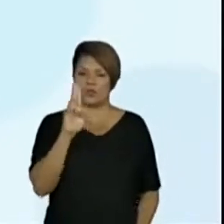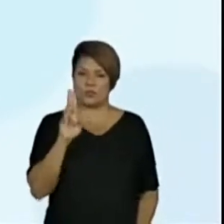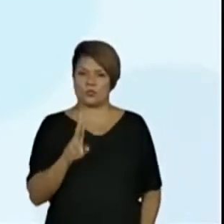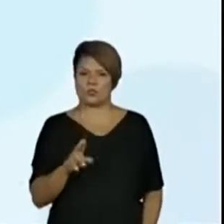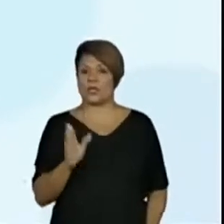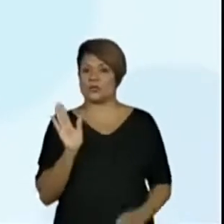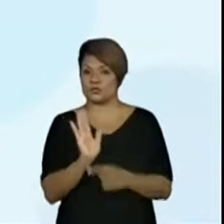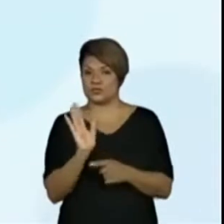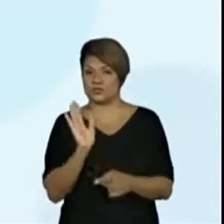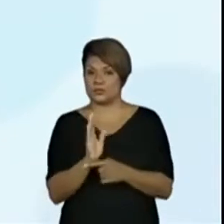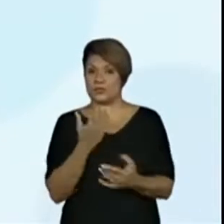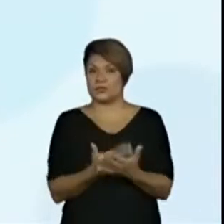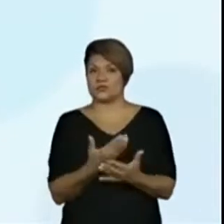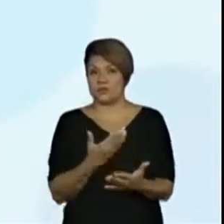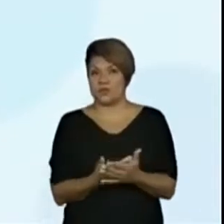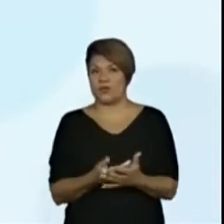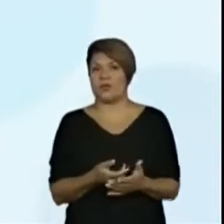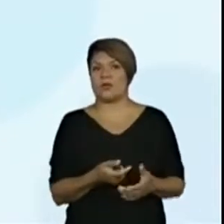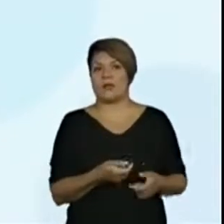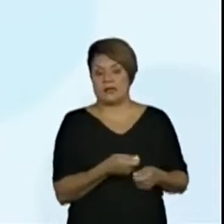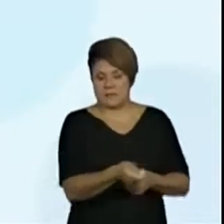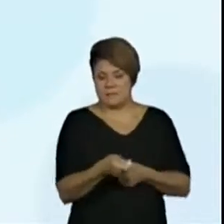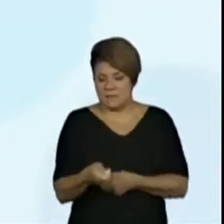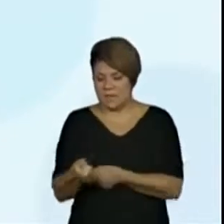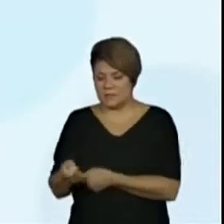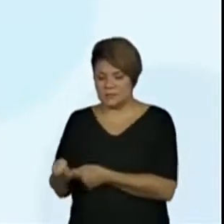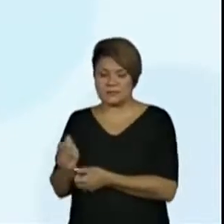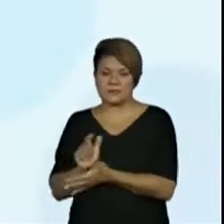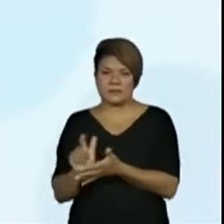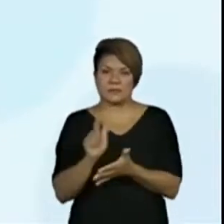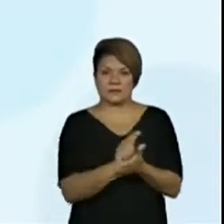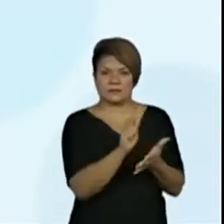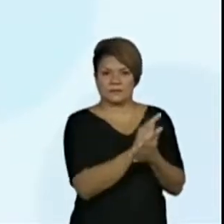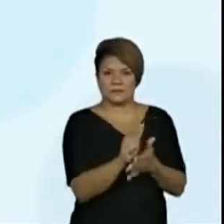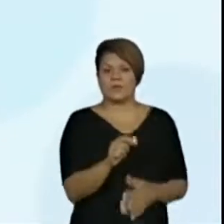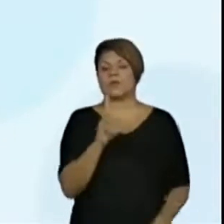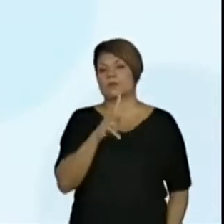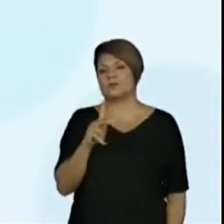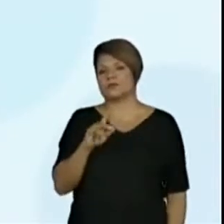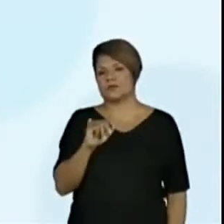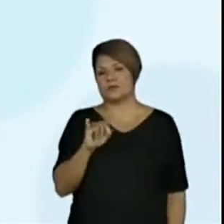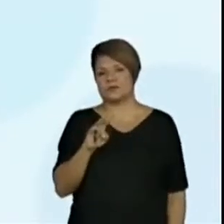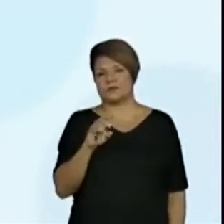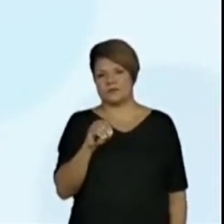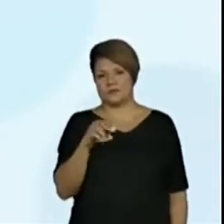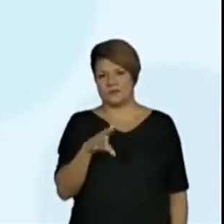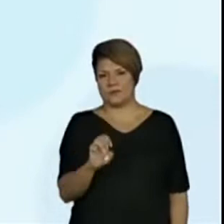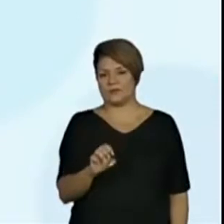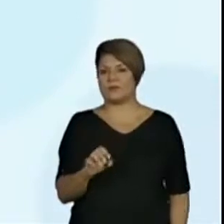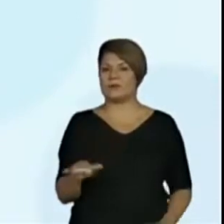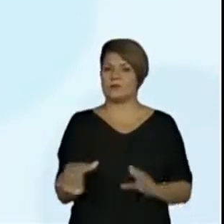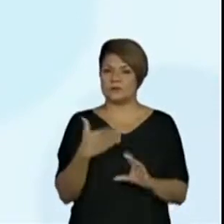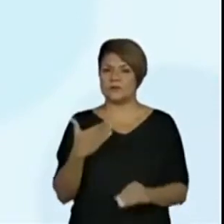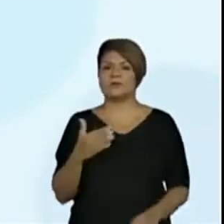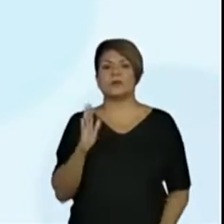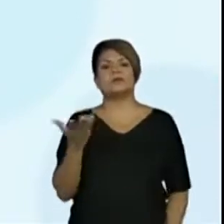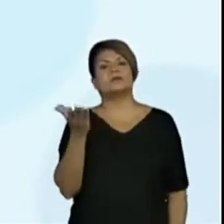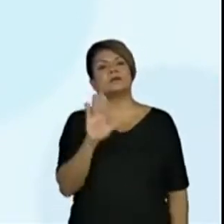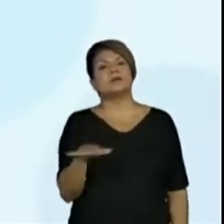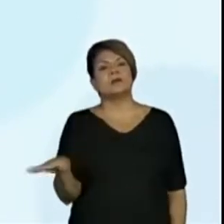da limpeza dos espaços. Olha lá, a professora Ivone dizendo... E aí, crianças?